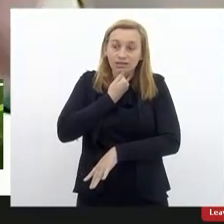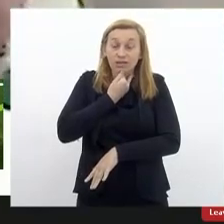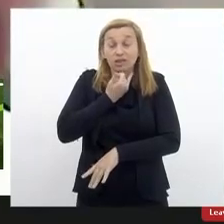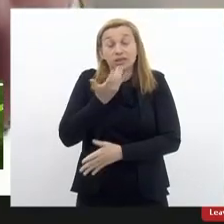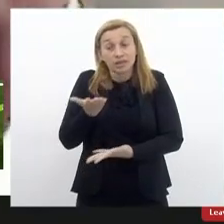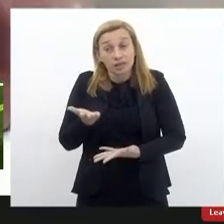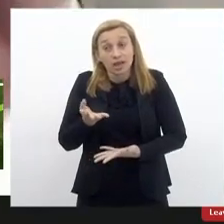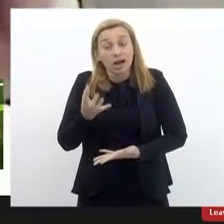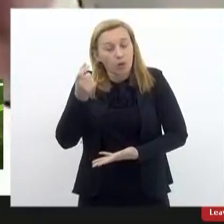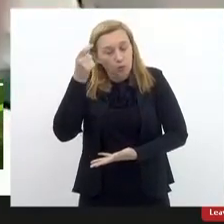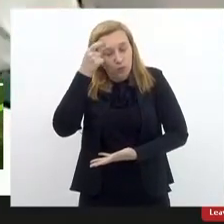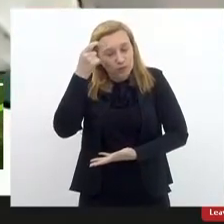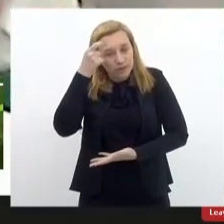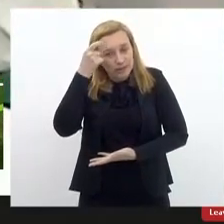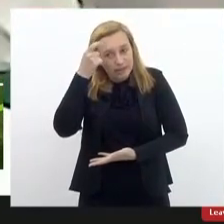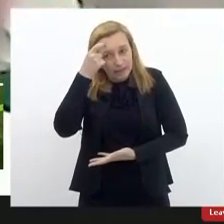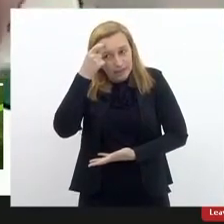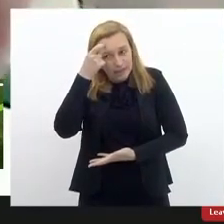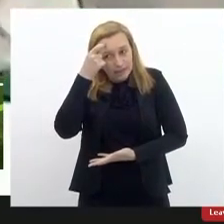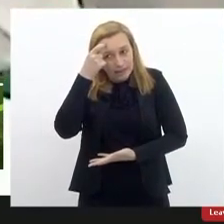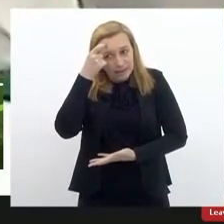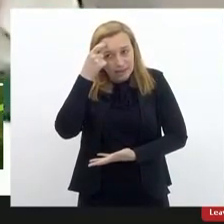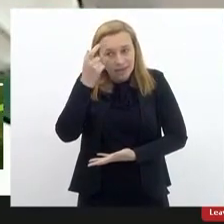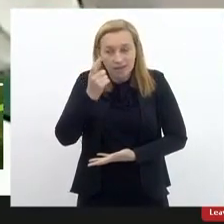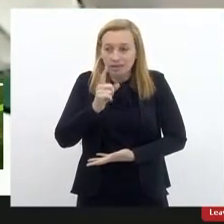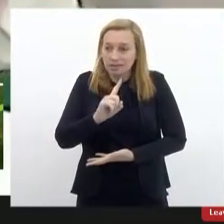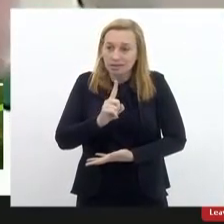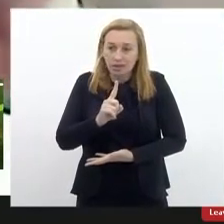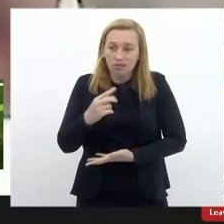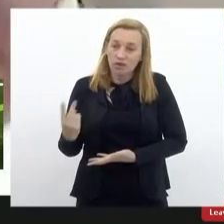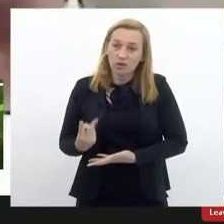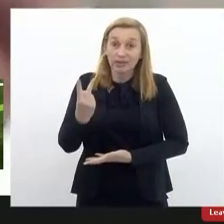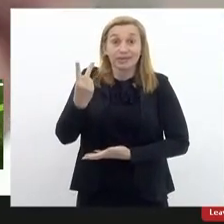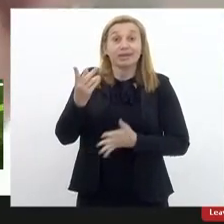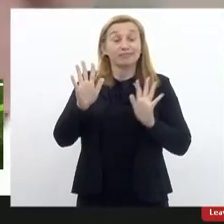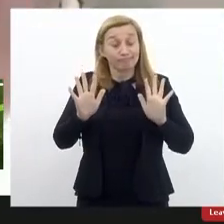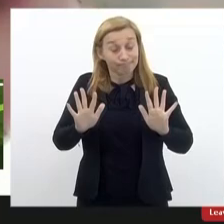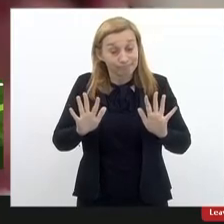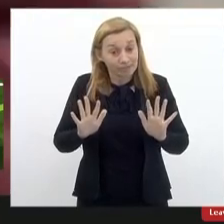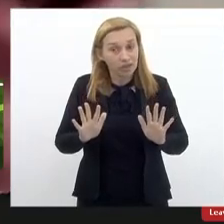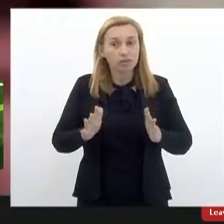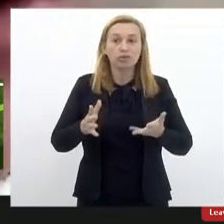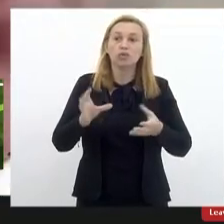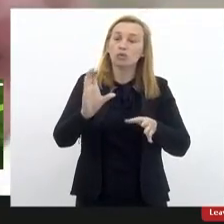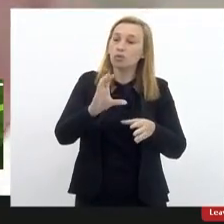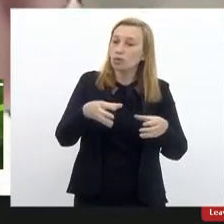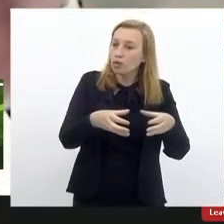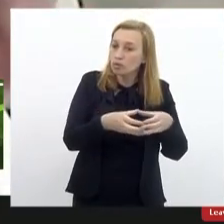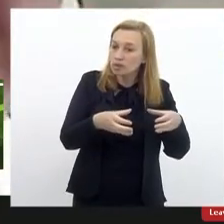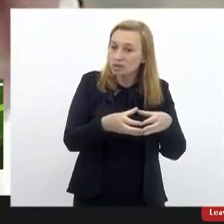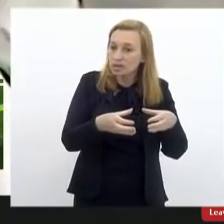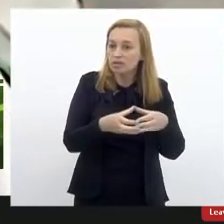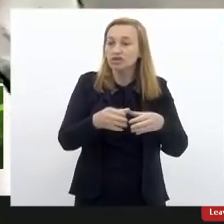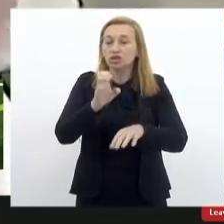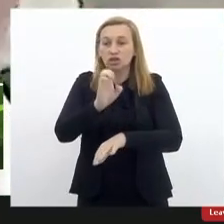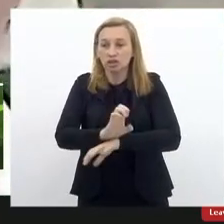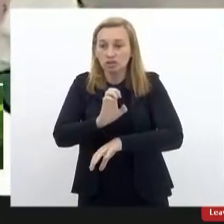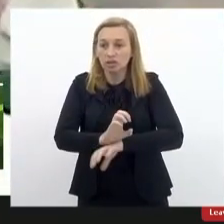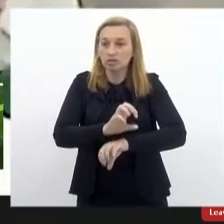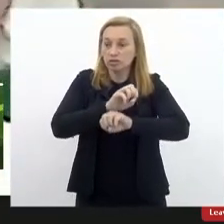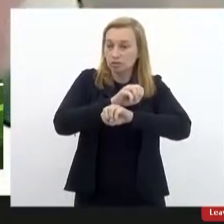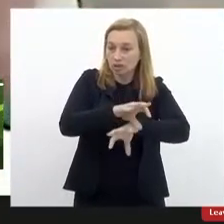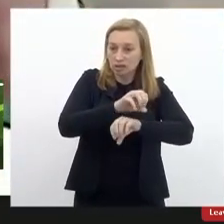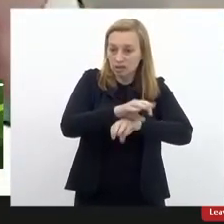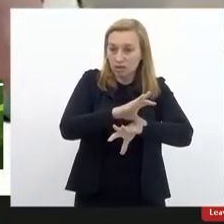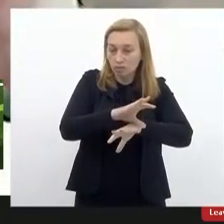senso ainda não está prevalecendo. Então, aqui, para a Comissão Estadual de Educação, para o Conselho